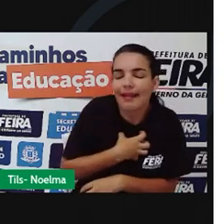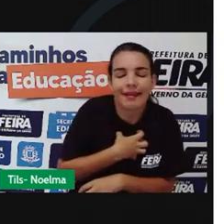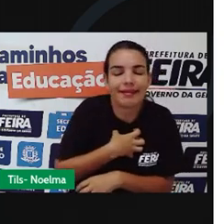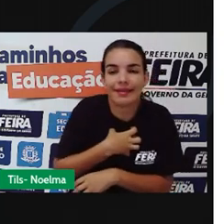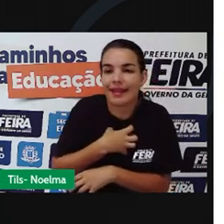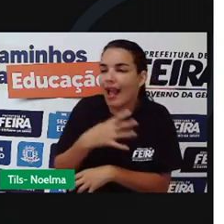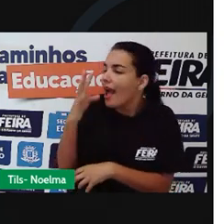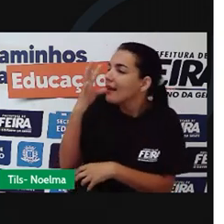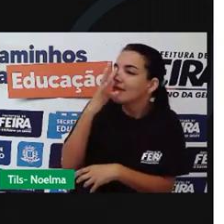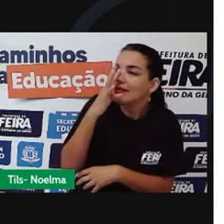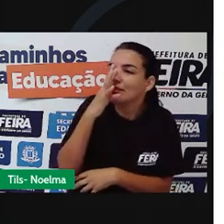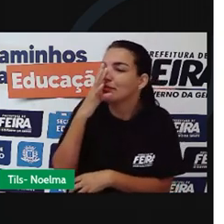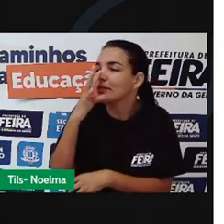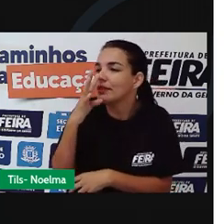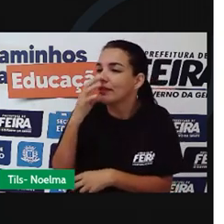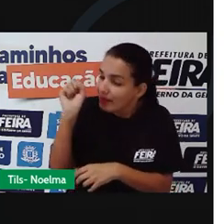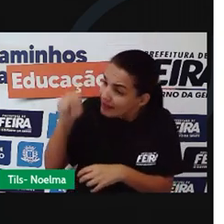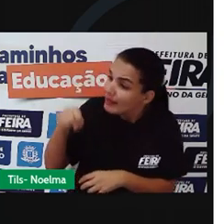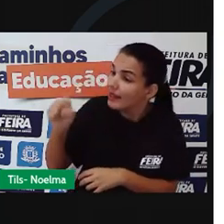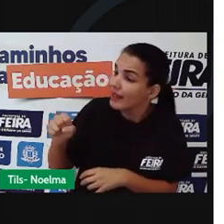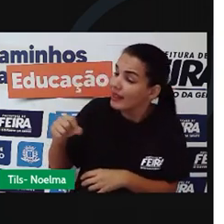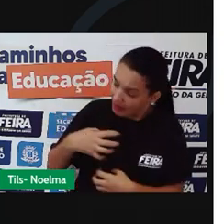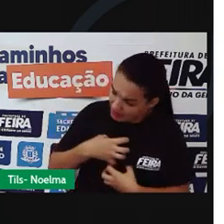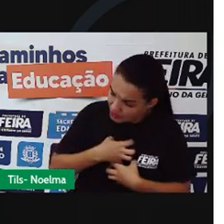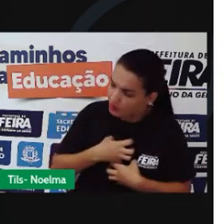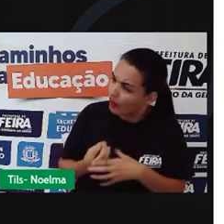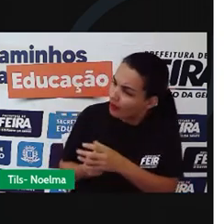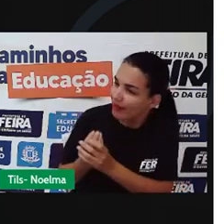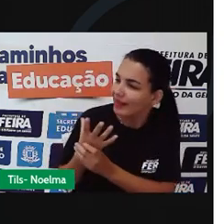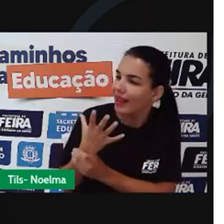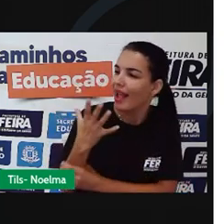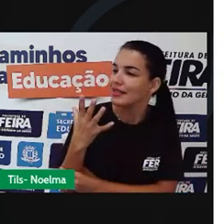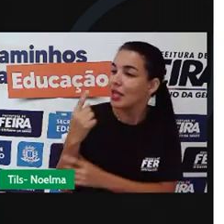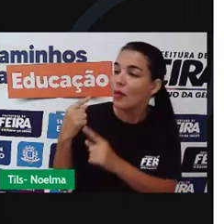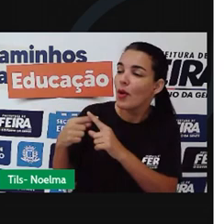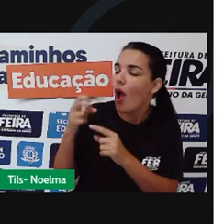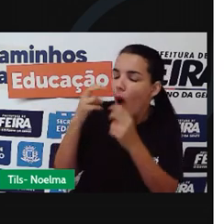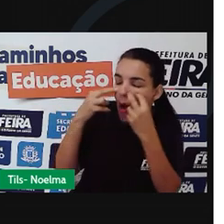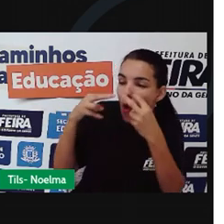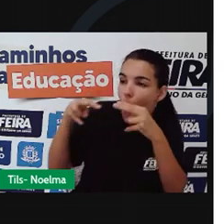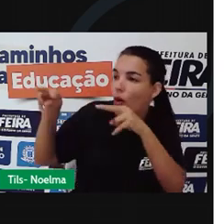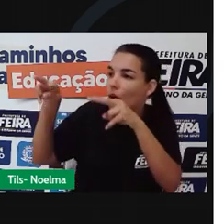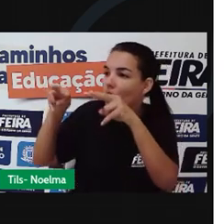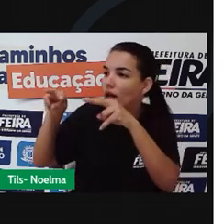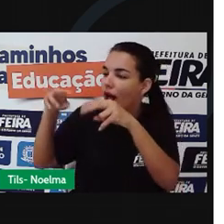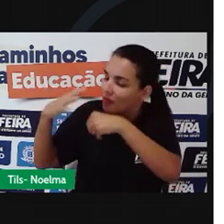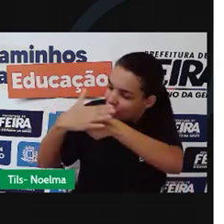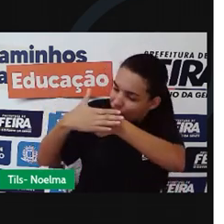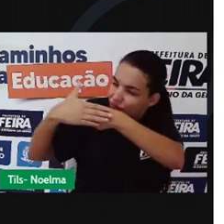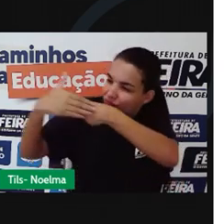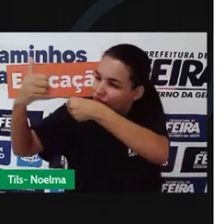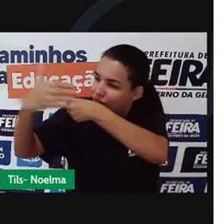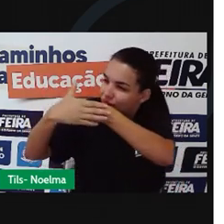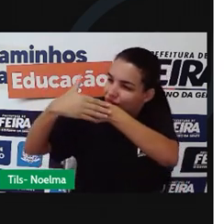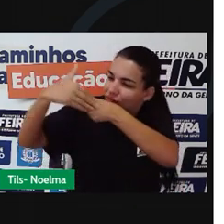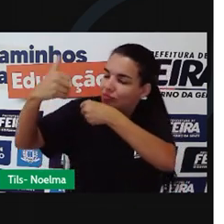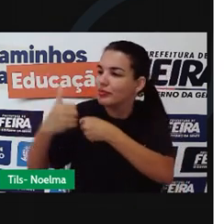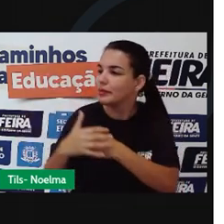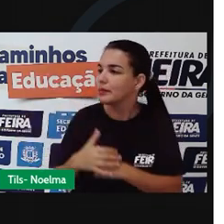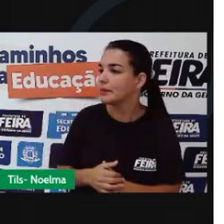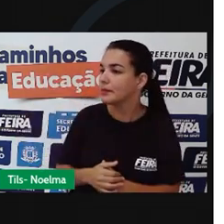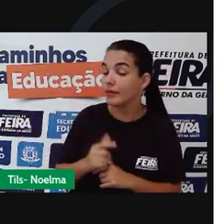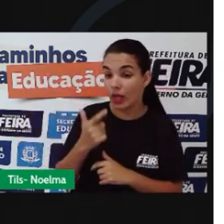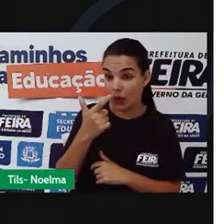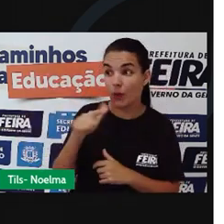e admire. É. É assim que os sentimentos nascem. Pelo olhar. Pela conquista. Hum... E outra